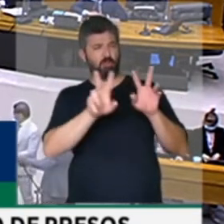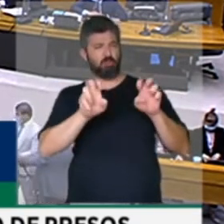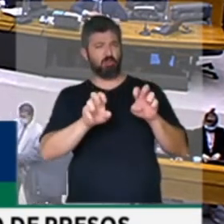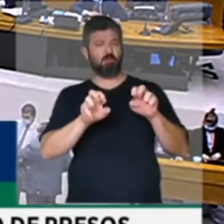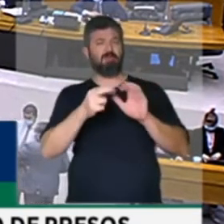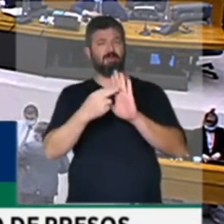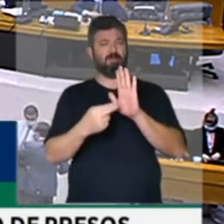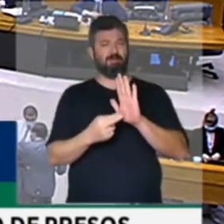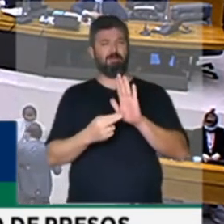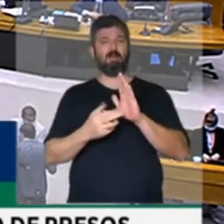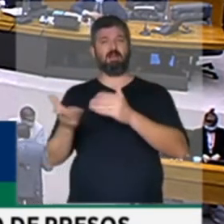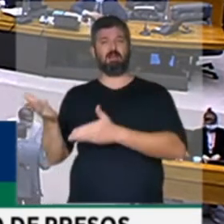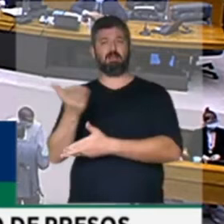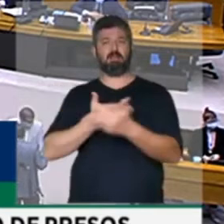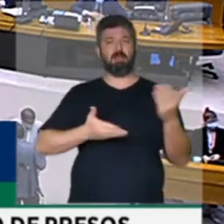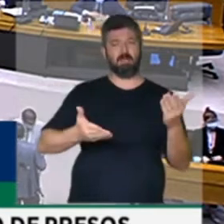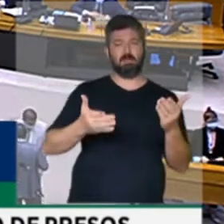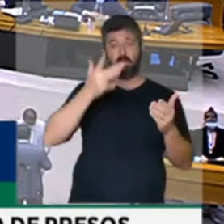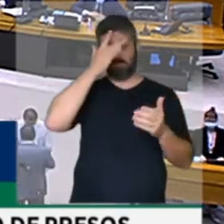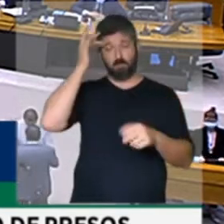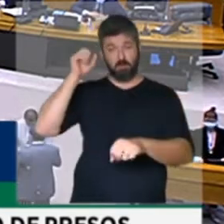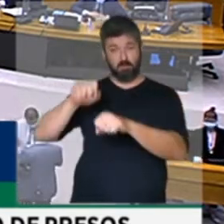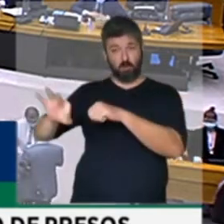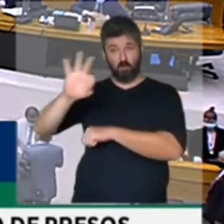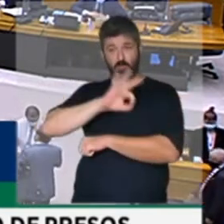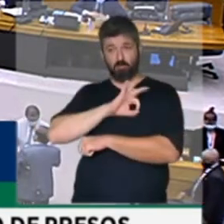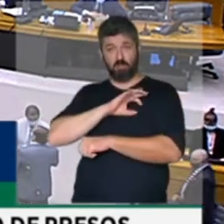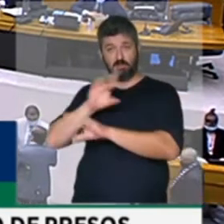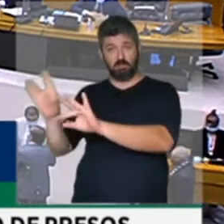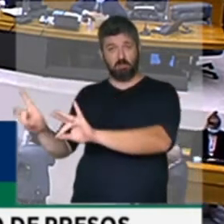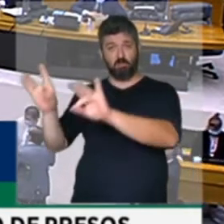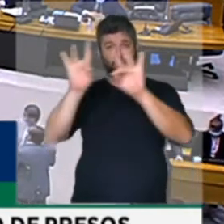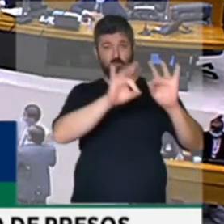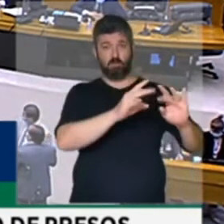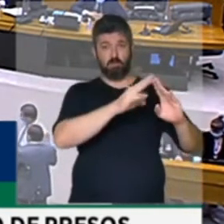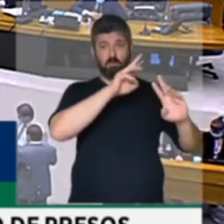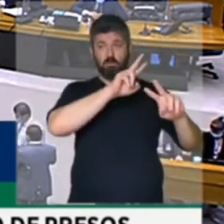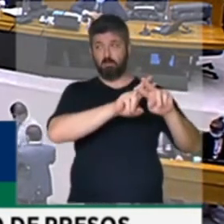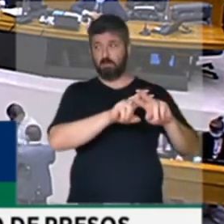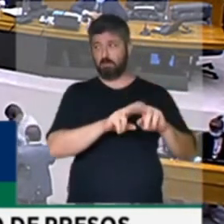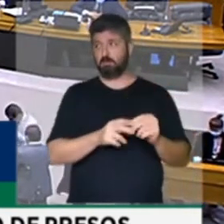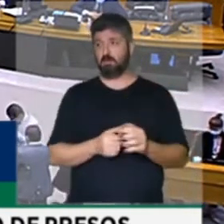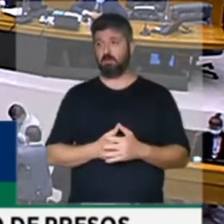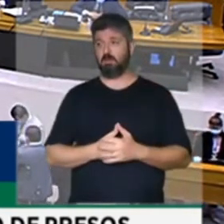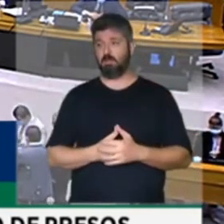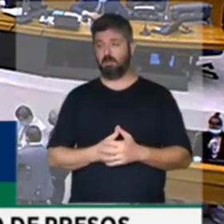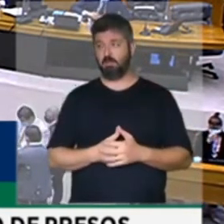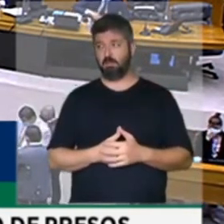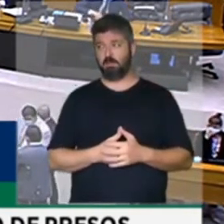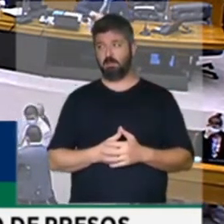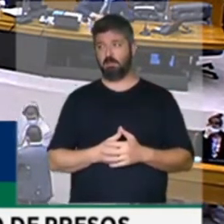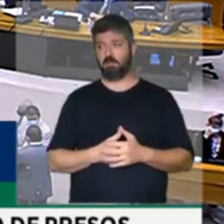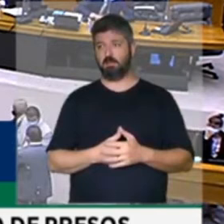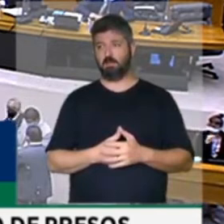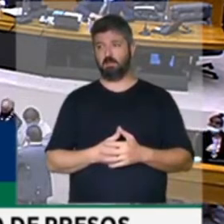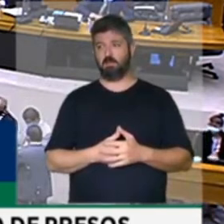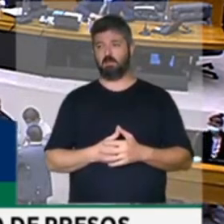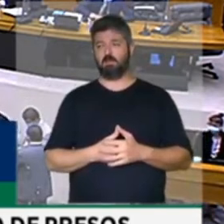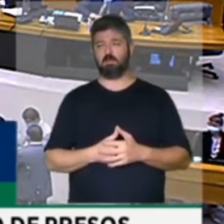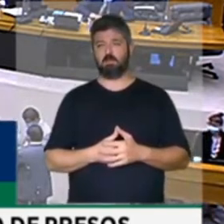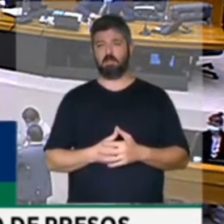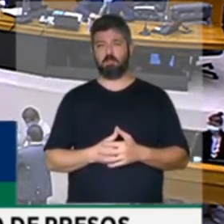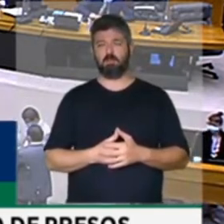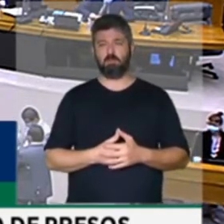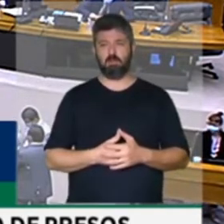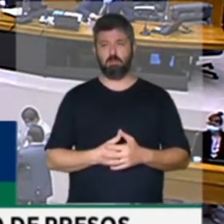disciplinar e da transferência e inclusão de presos em estabelecimentos penais federais de segurança máxima. Isso, ele altera duas leis.